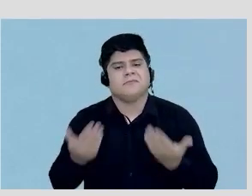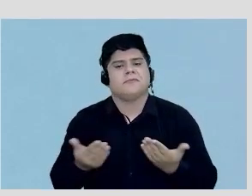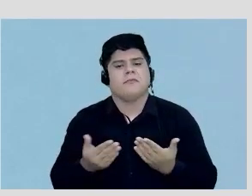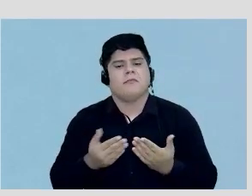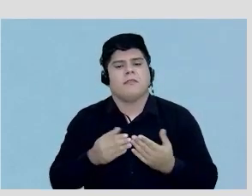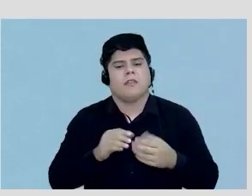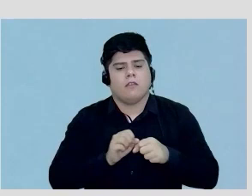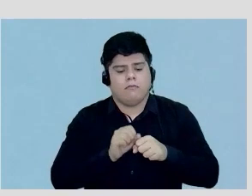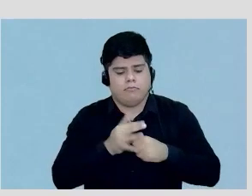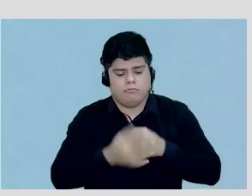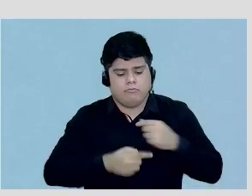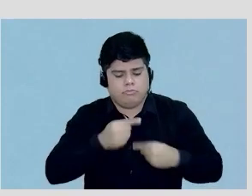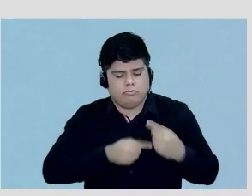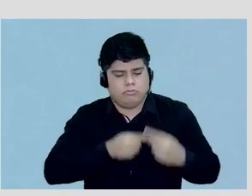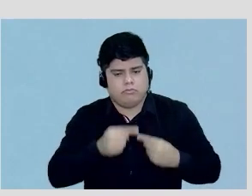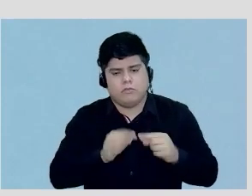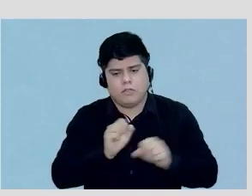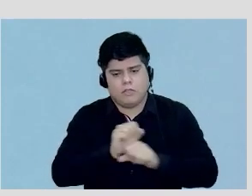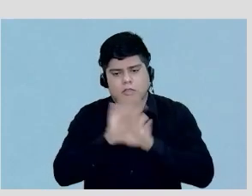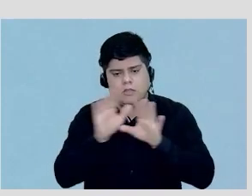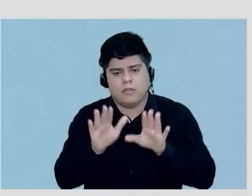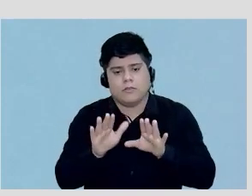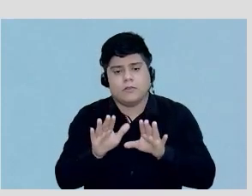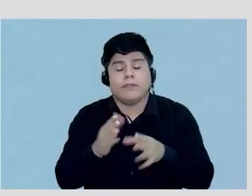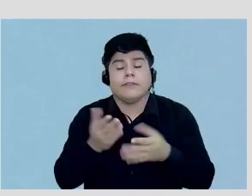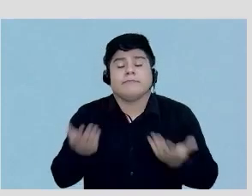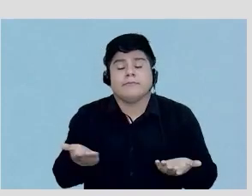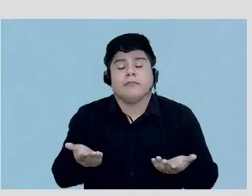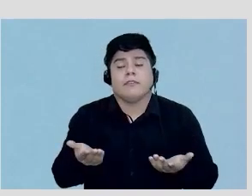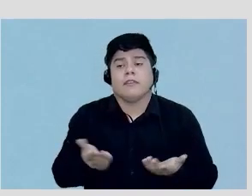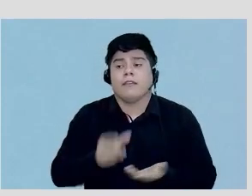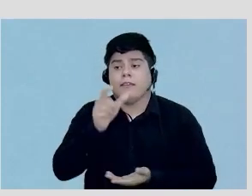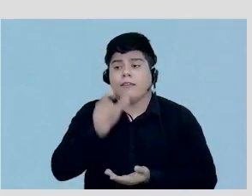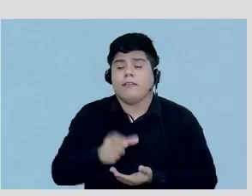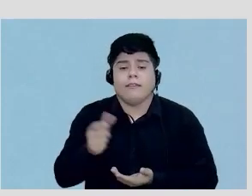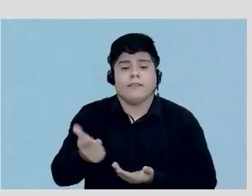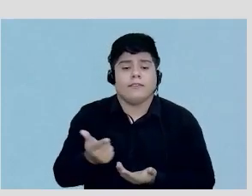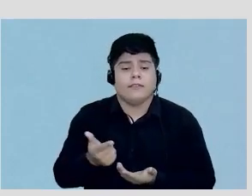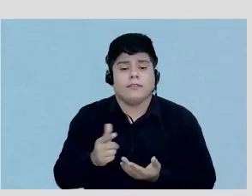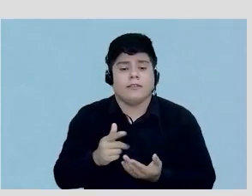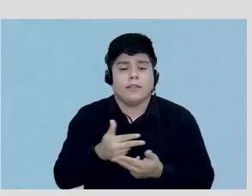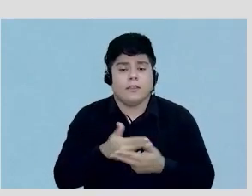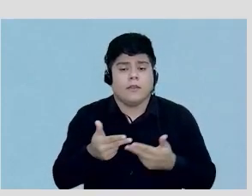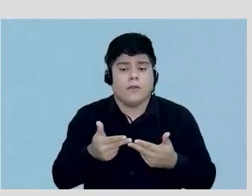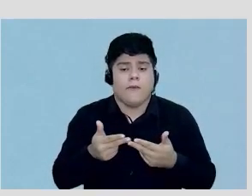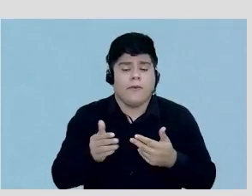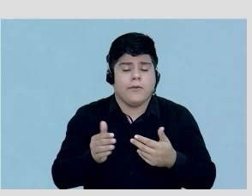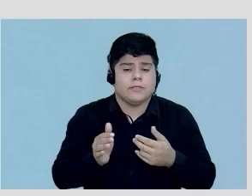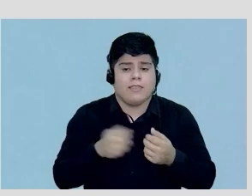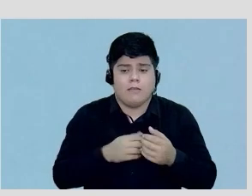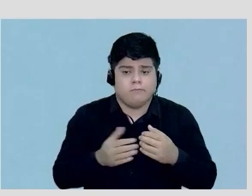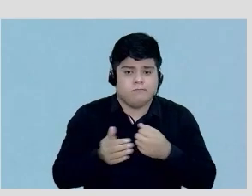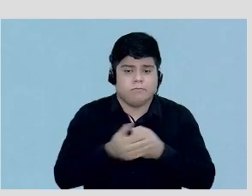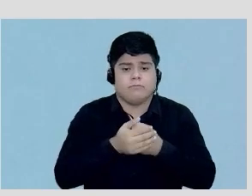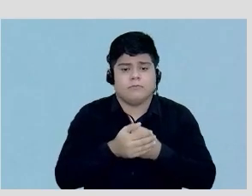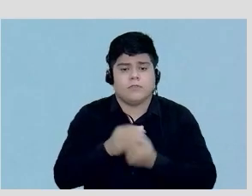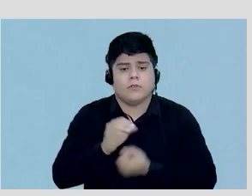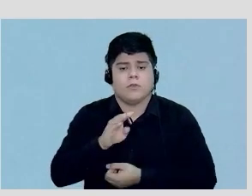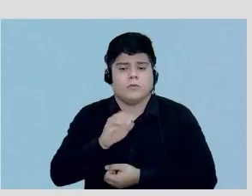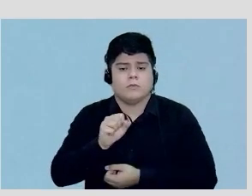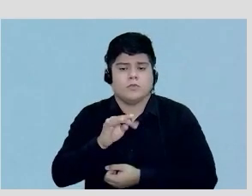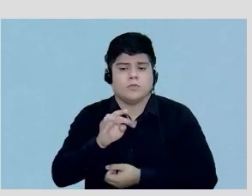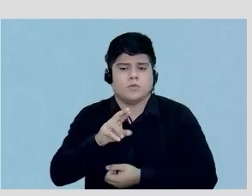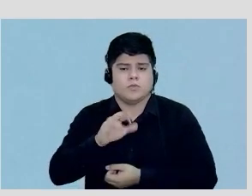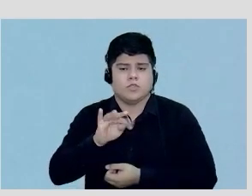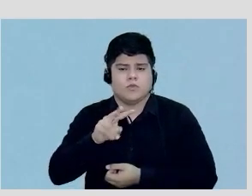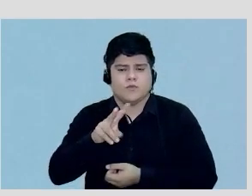revascularização está muito claro e quem não tem algo obstrutivo então aqui não há